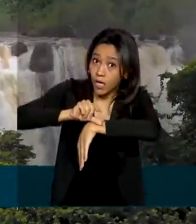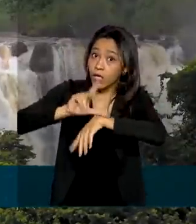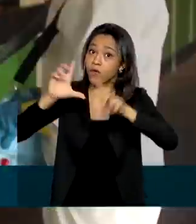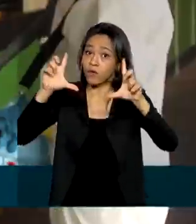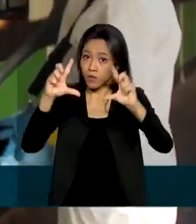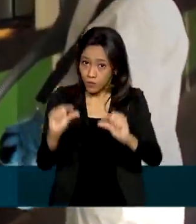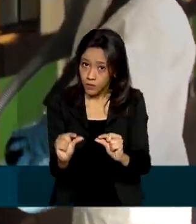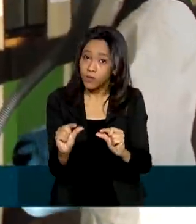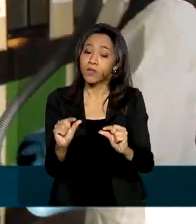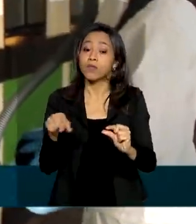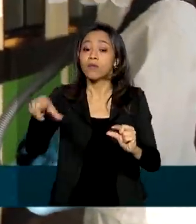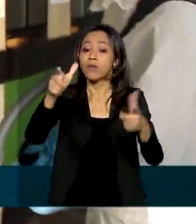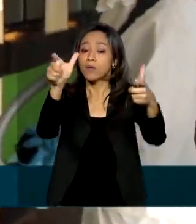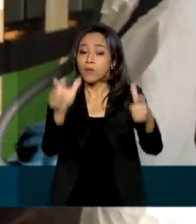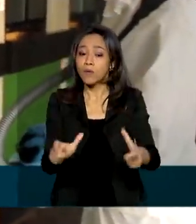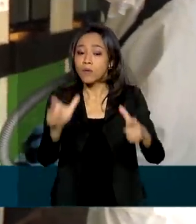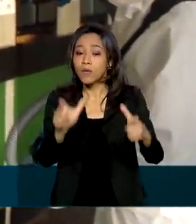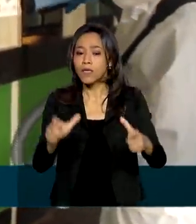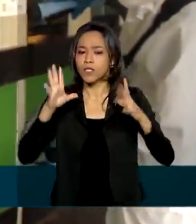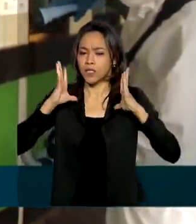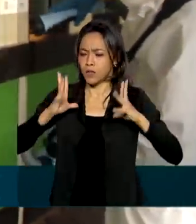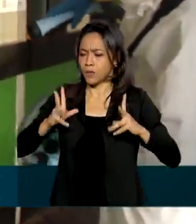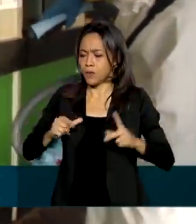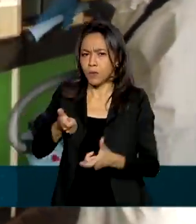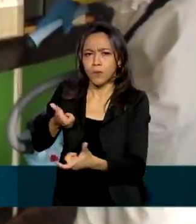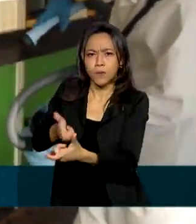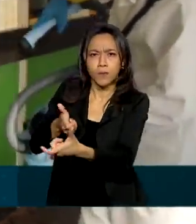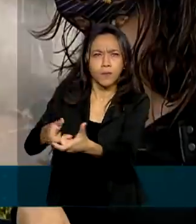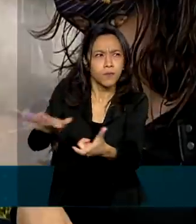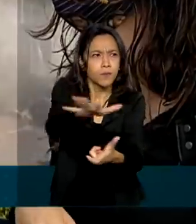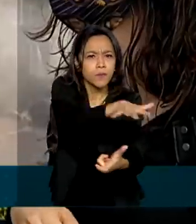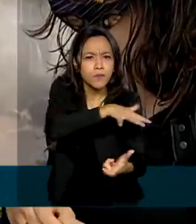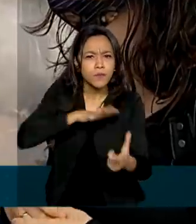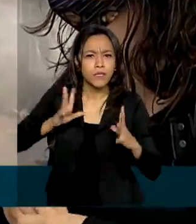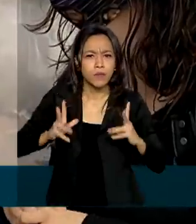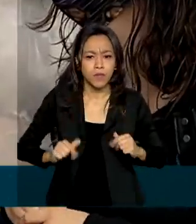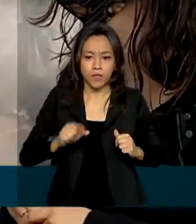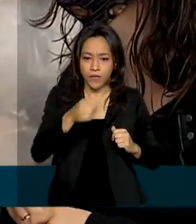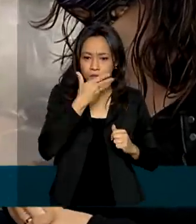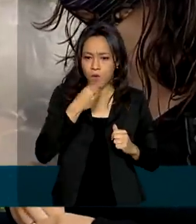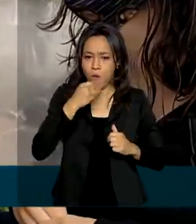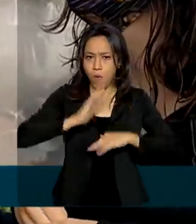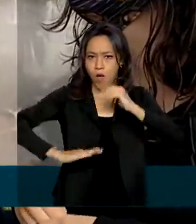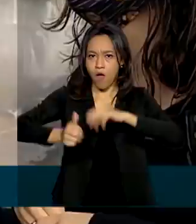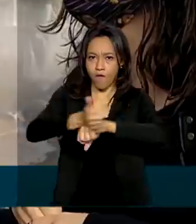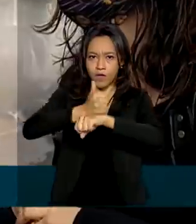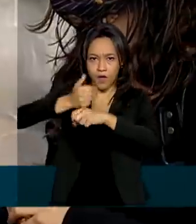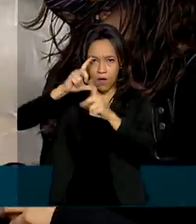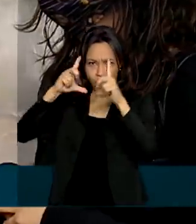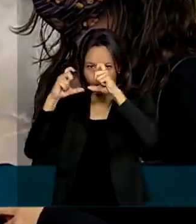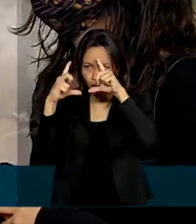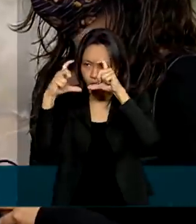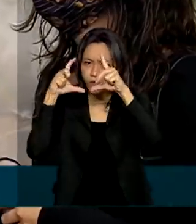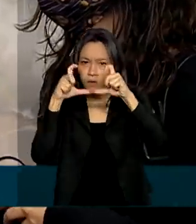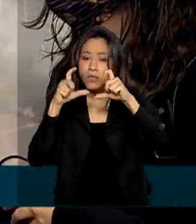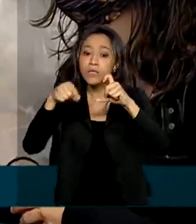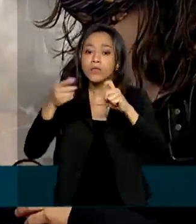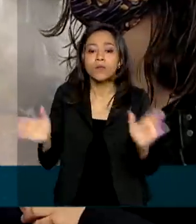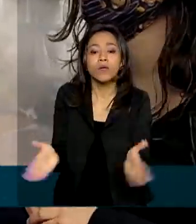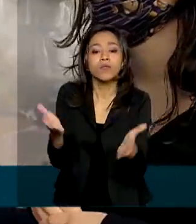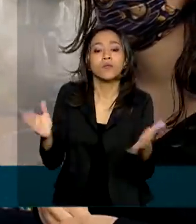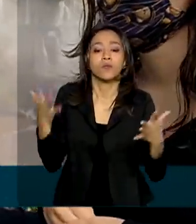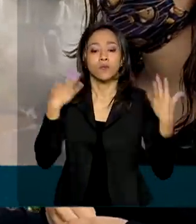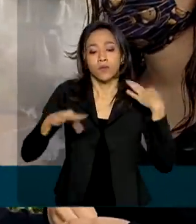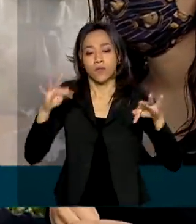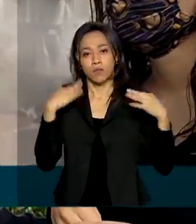reduzido para que o local seja higienizado diariamente. Para o fotógrafo José, a reabertura favorece o turismo sem